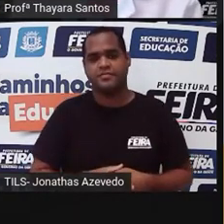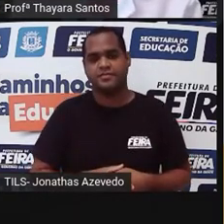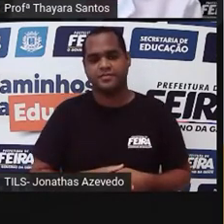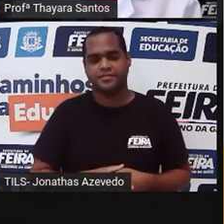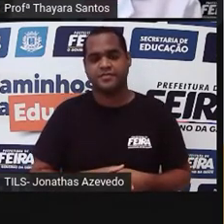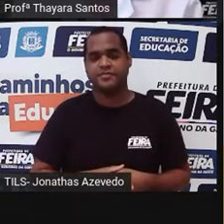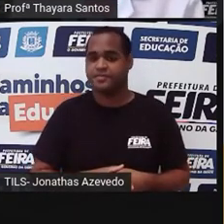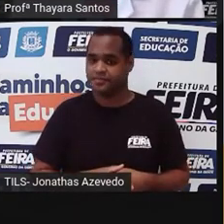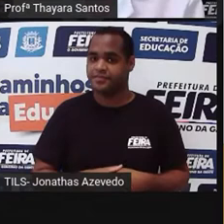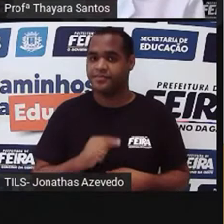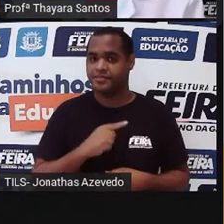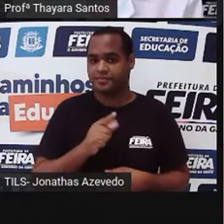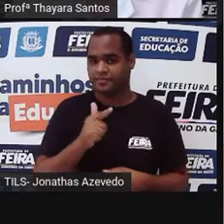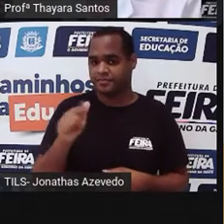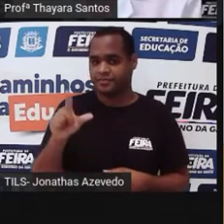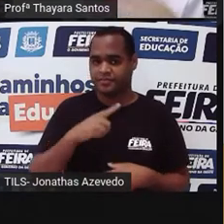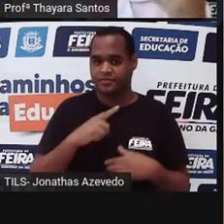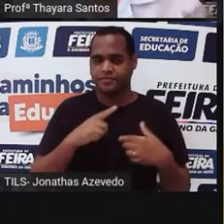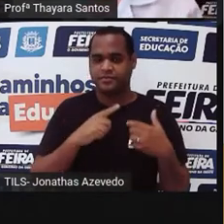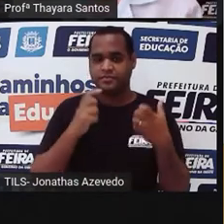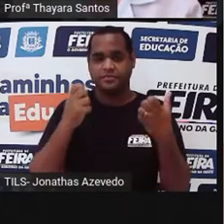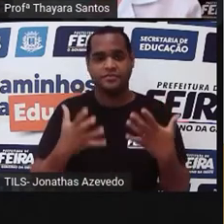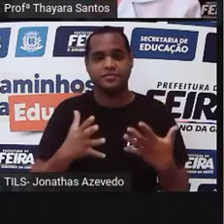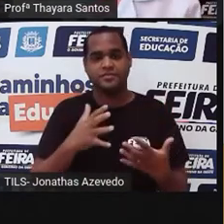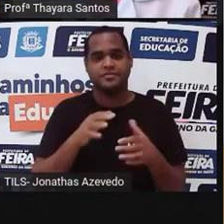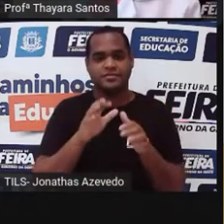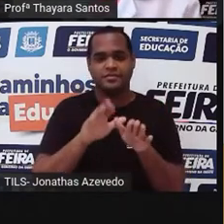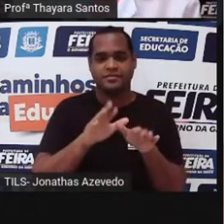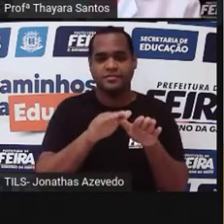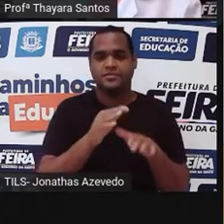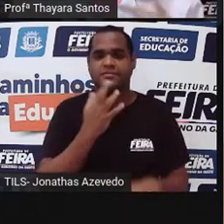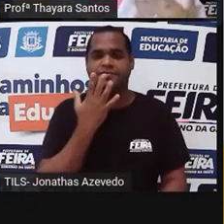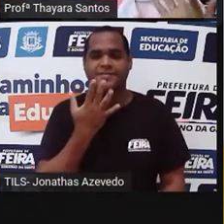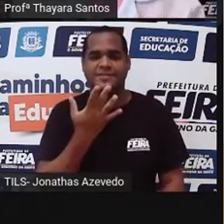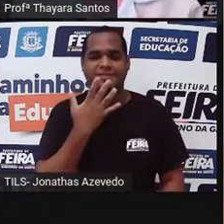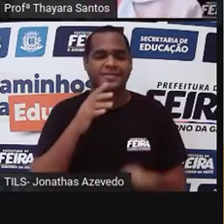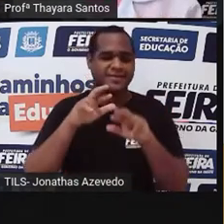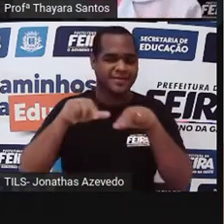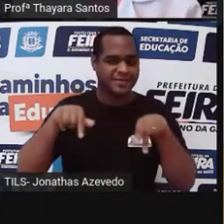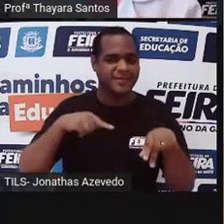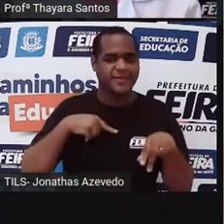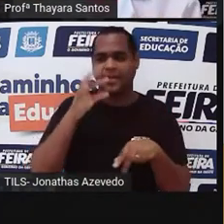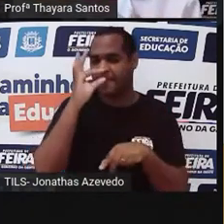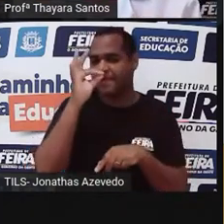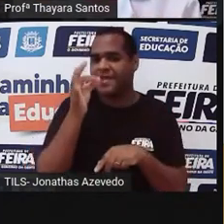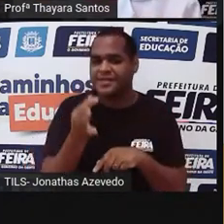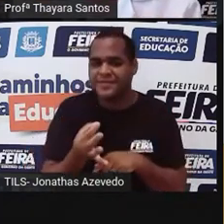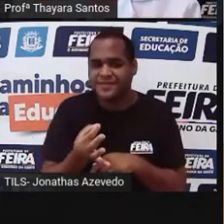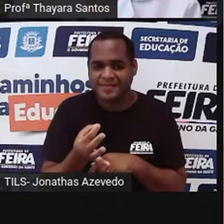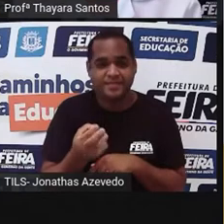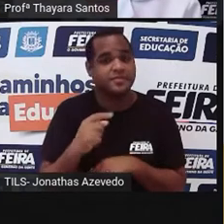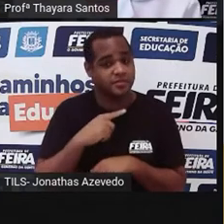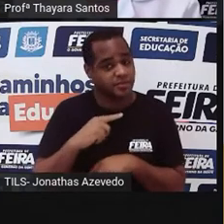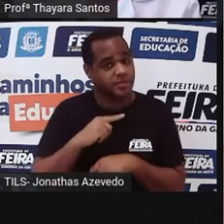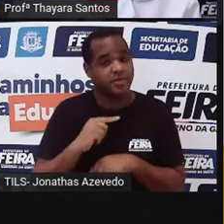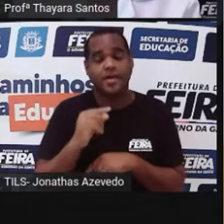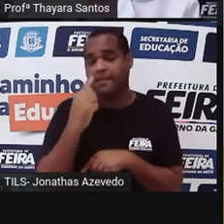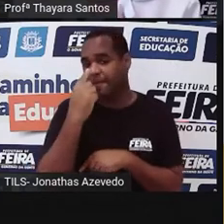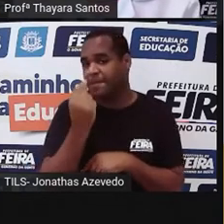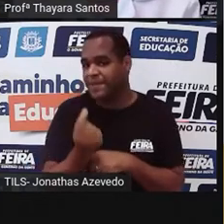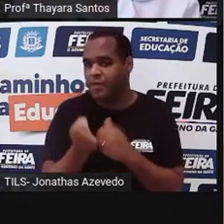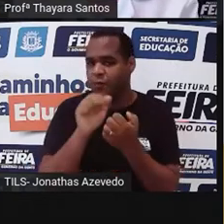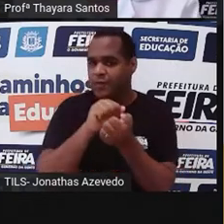E as aves, elas têm uma infinidade de cores, elas têm uma infinidade de bicos também. Cada bico, ele é